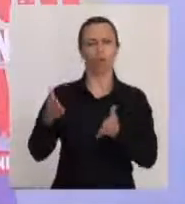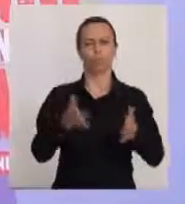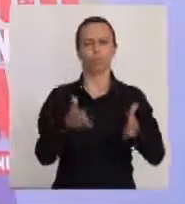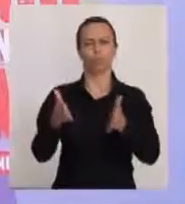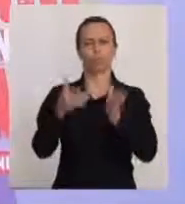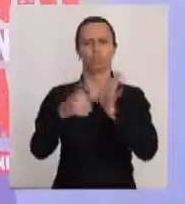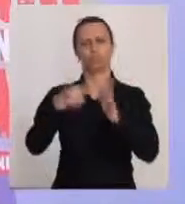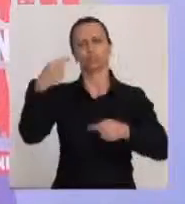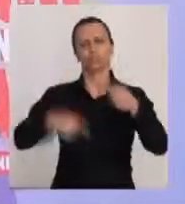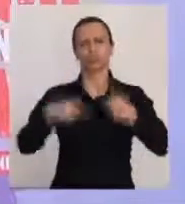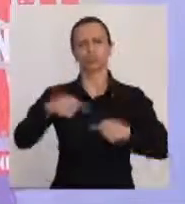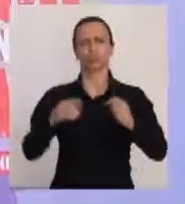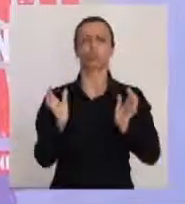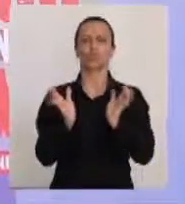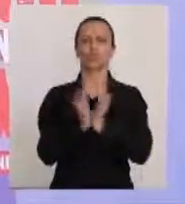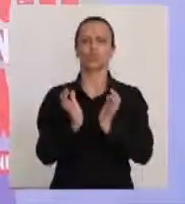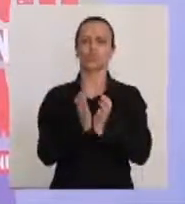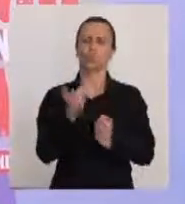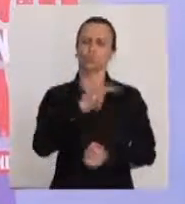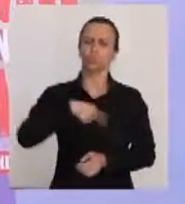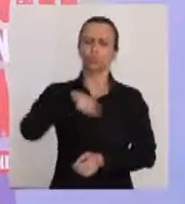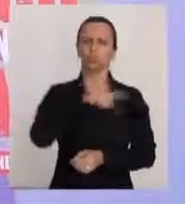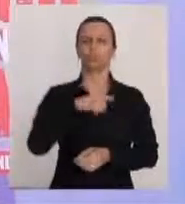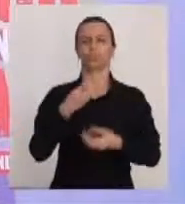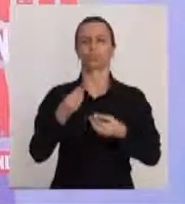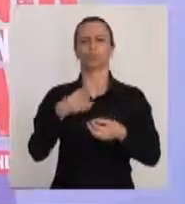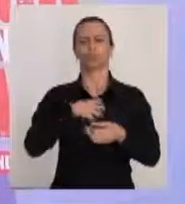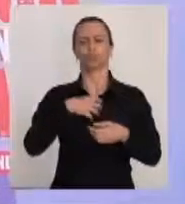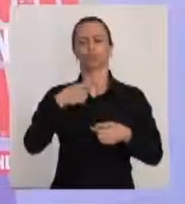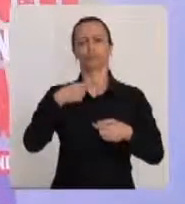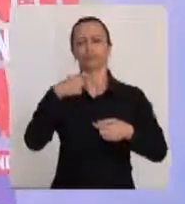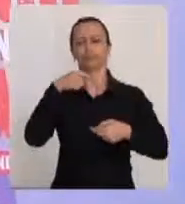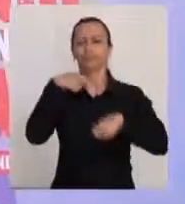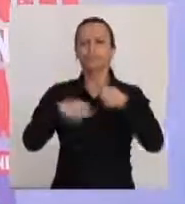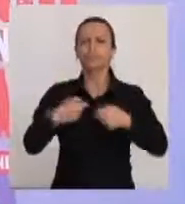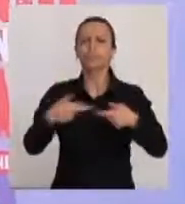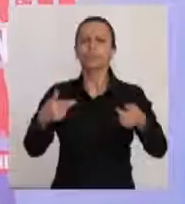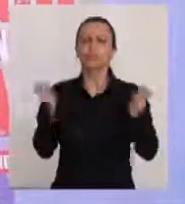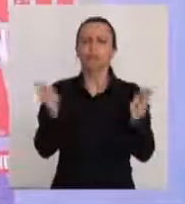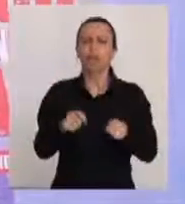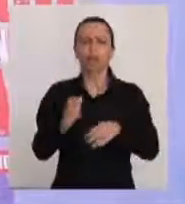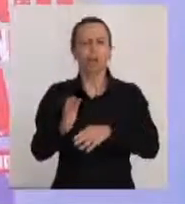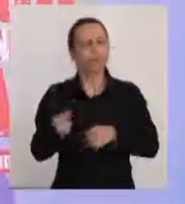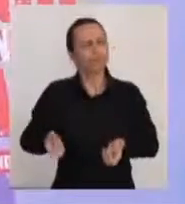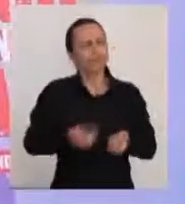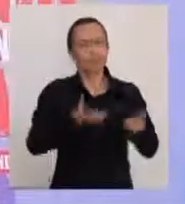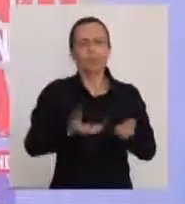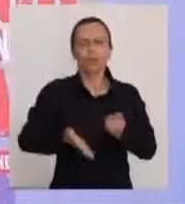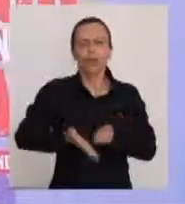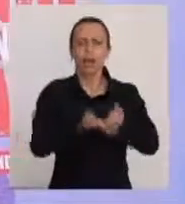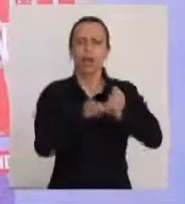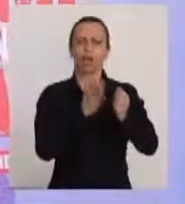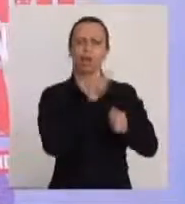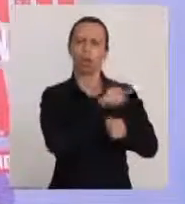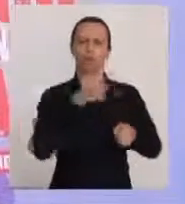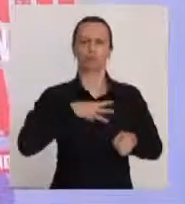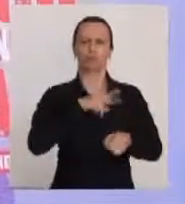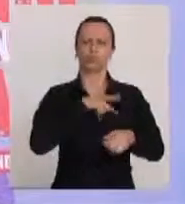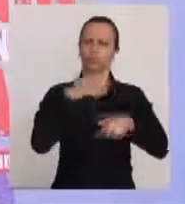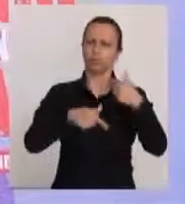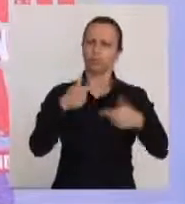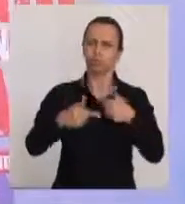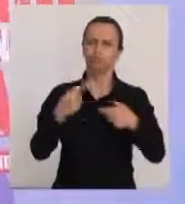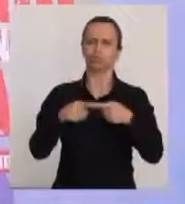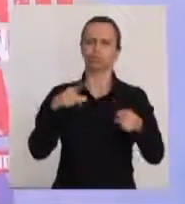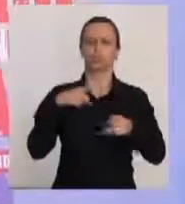mostrar um pouco desse caminho e a gente vai discutir agora no grupo justamente mecanismo para que possa subsidiar o Ministério Público a